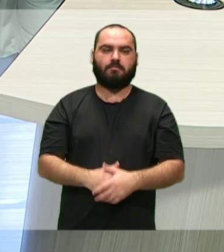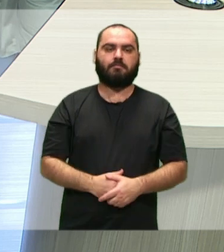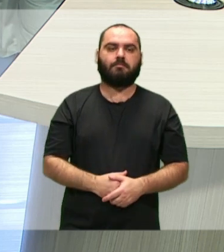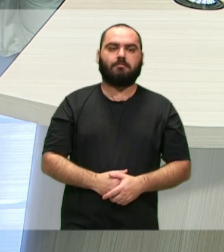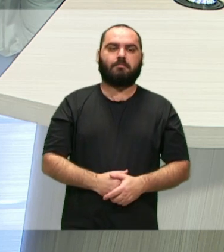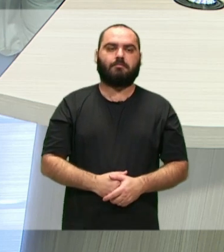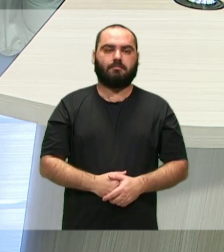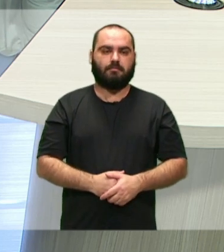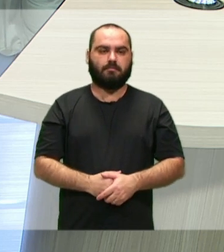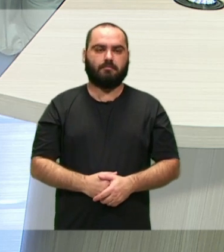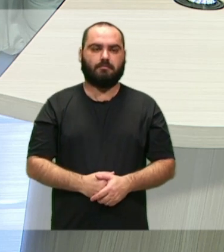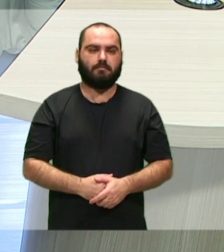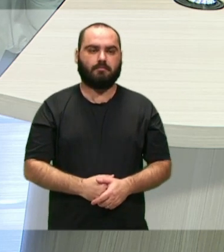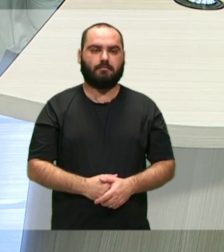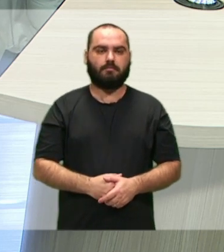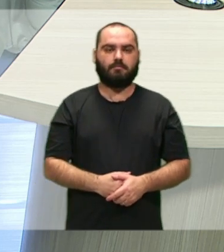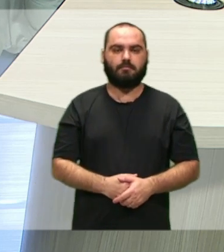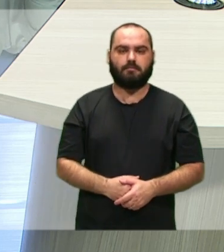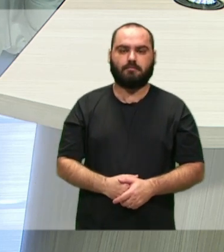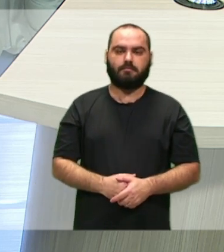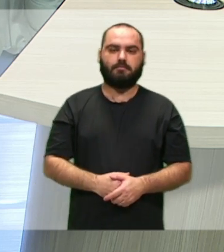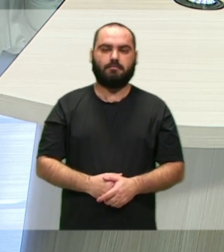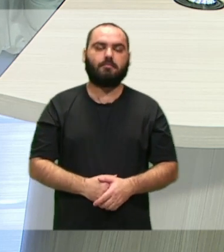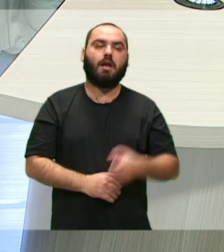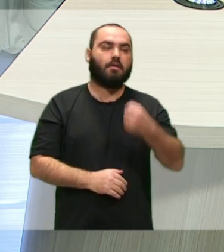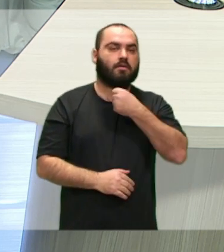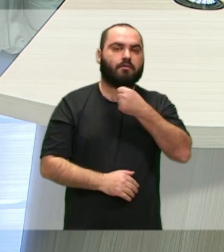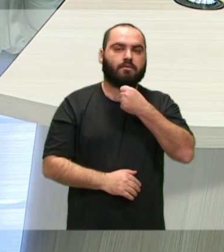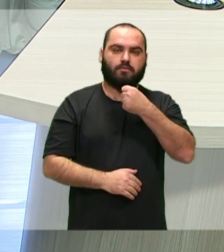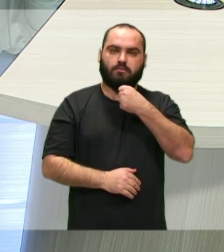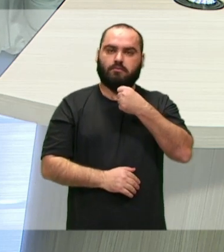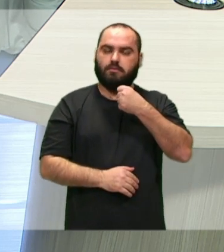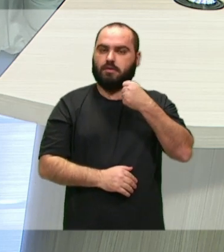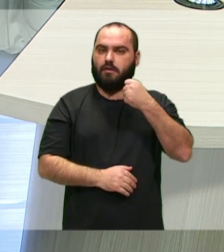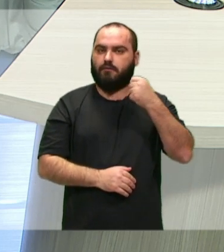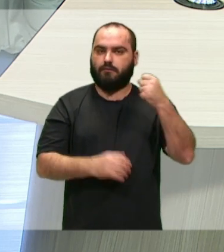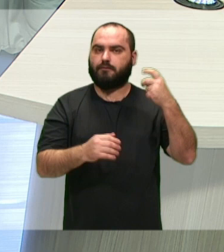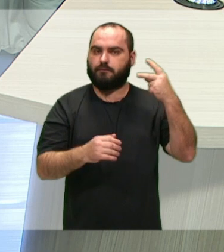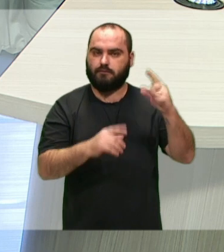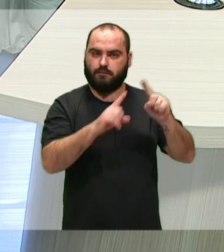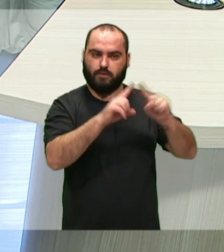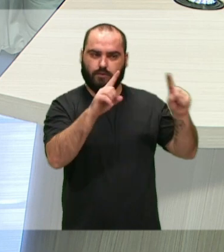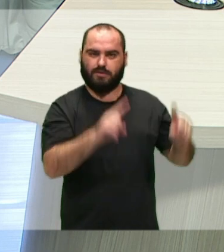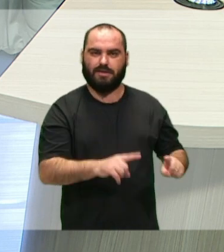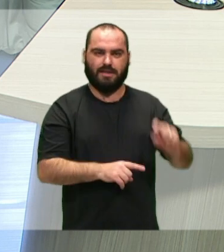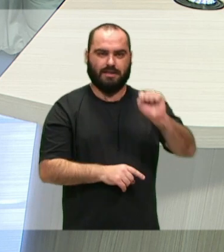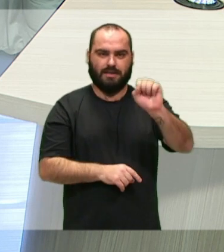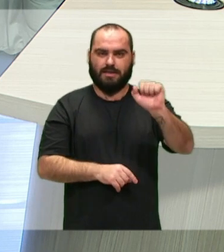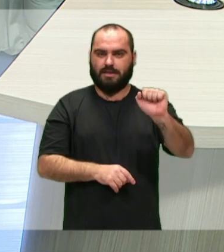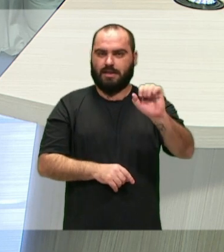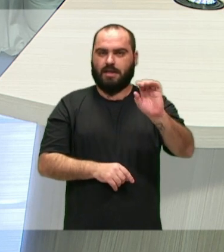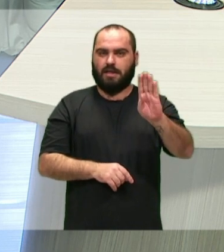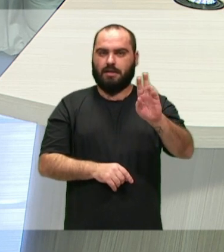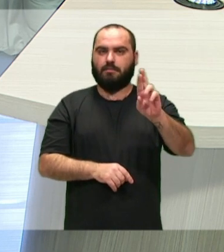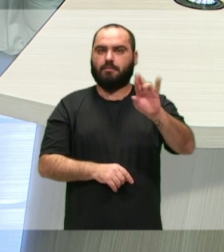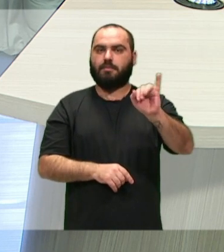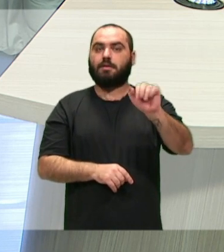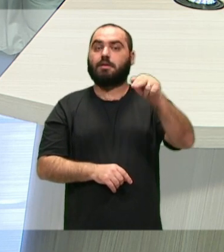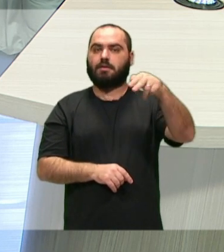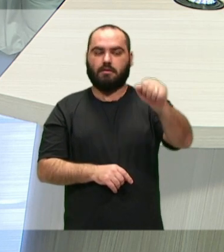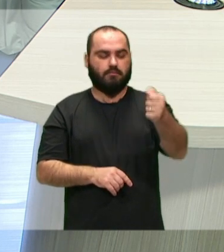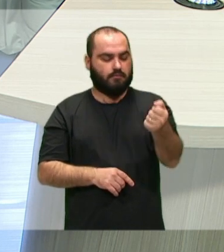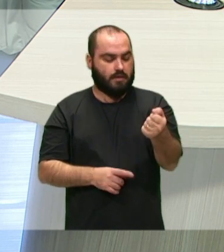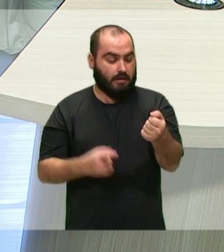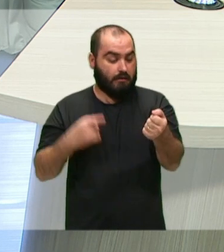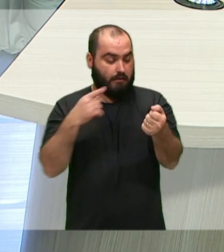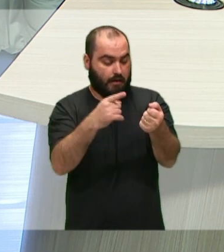nós entrevistamos no Legislativo em Pauta a servidora Sabrina Schneider, que é responsável pela gestão ambiental aqui na casa e ela falou,